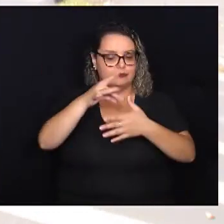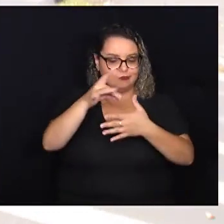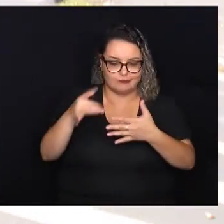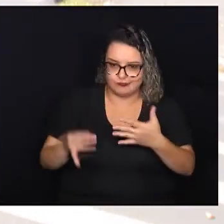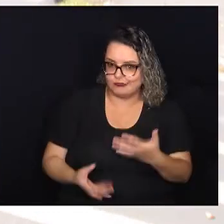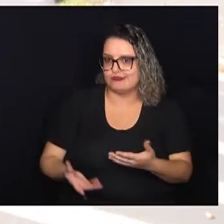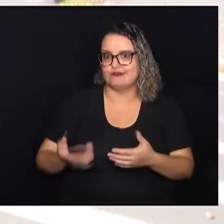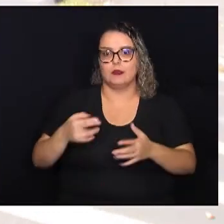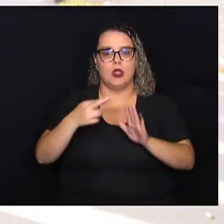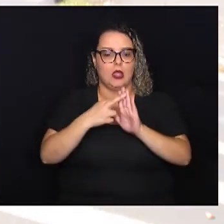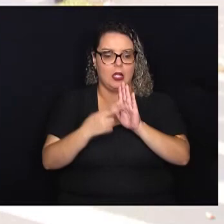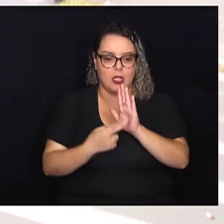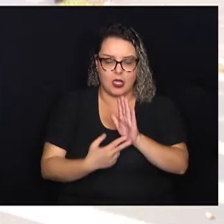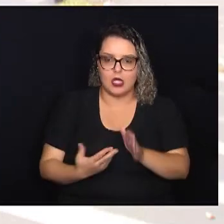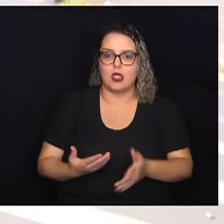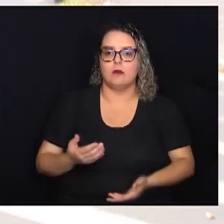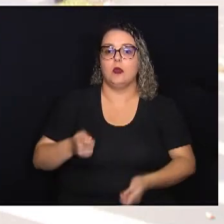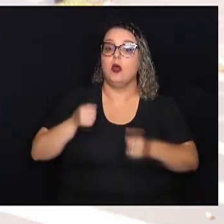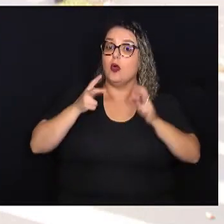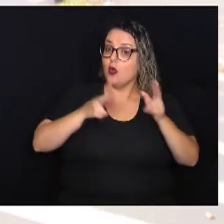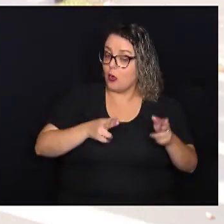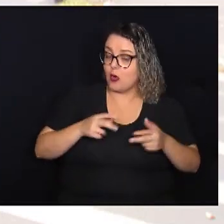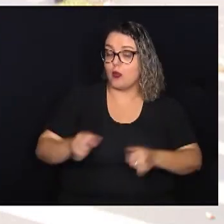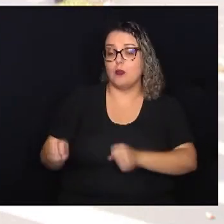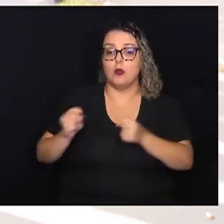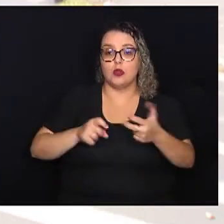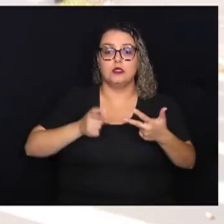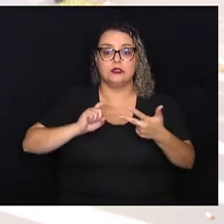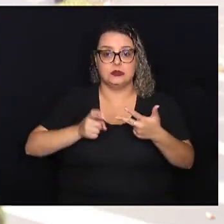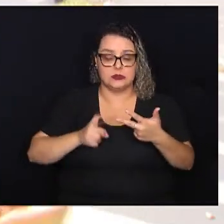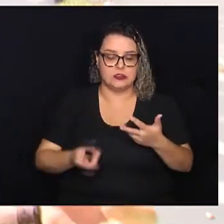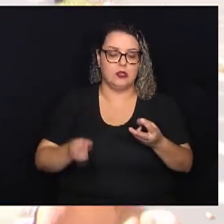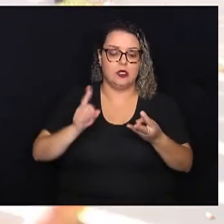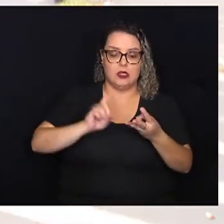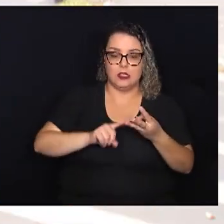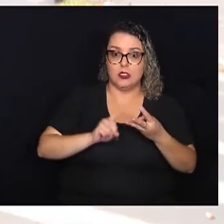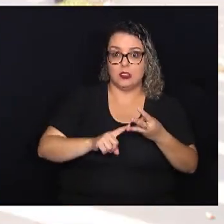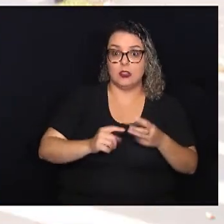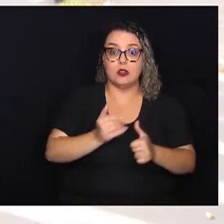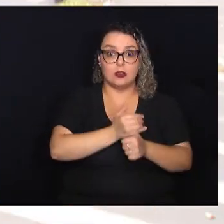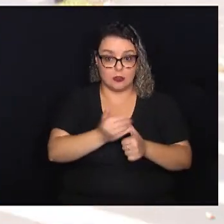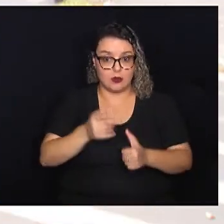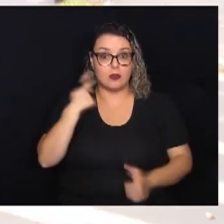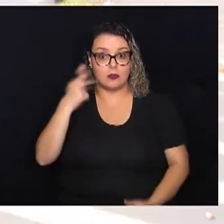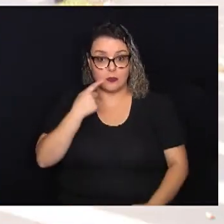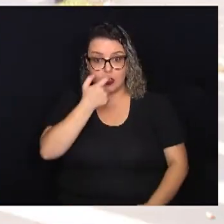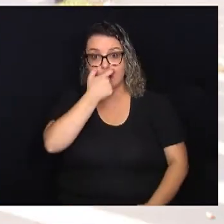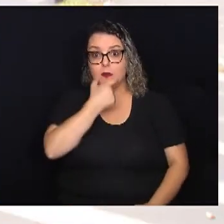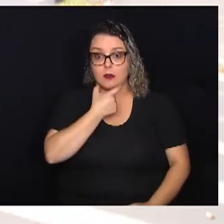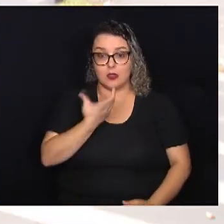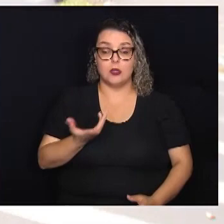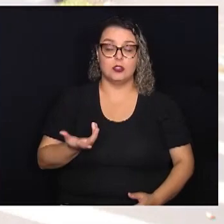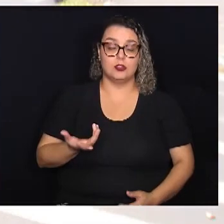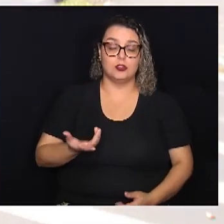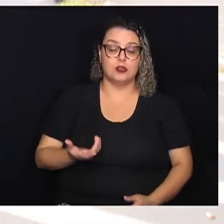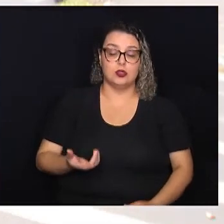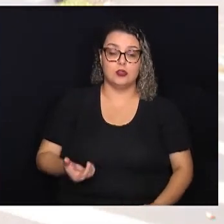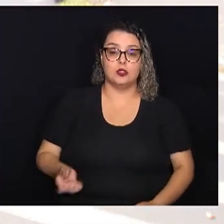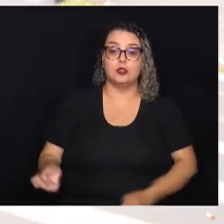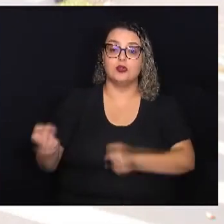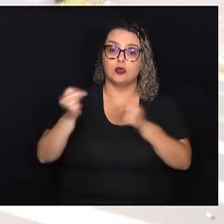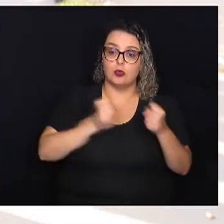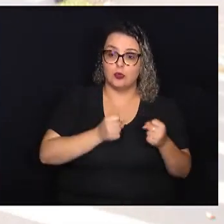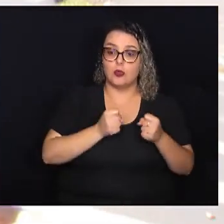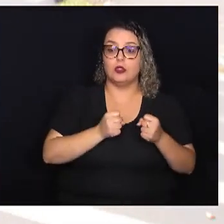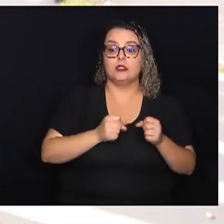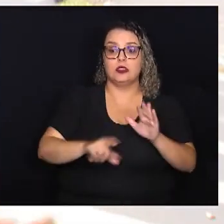atribuições como Poder Executivo, e lidar com o mandato do vereador Marrom, que no Poder Legislativo